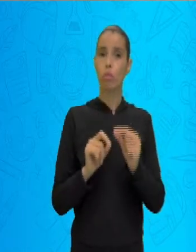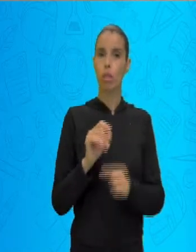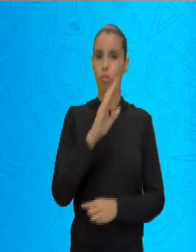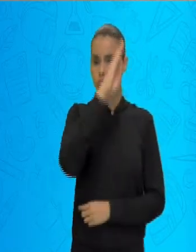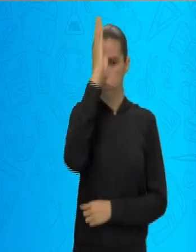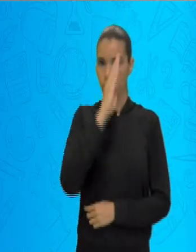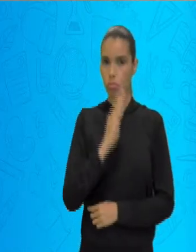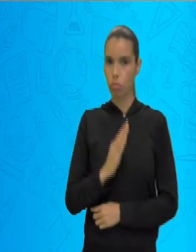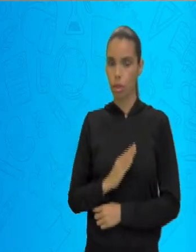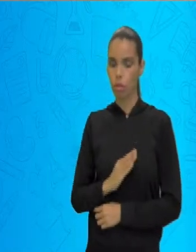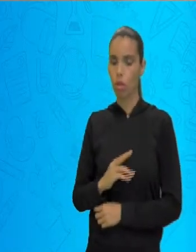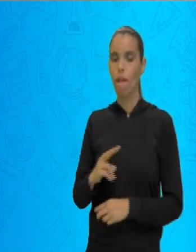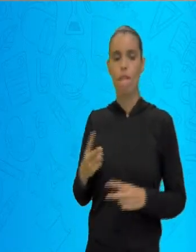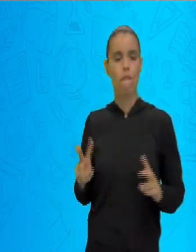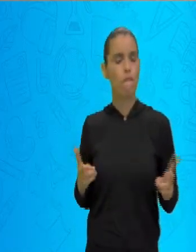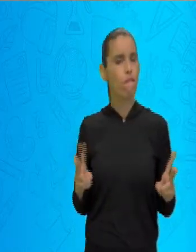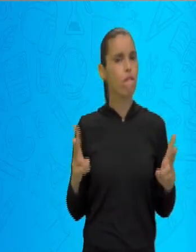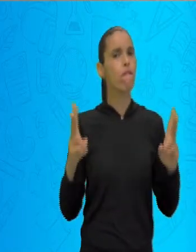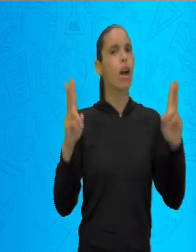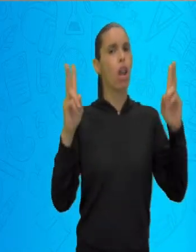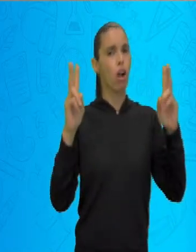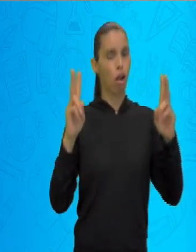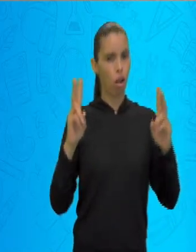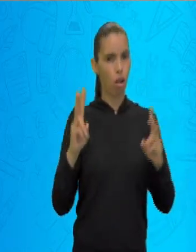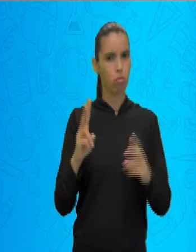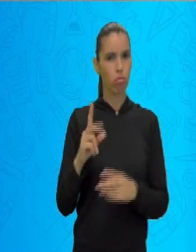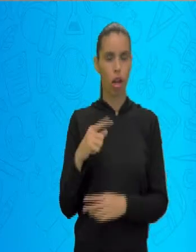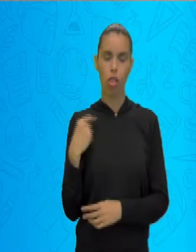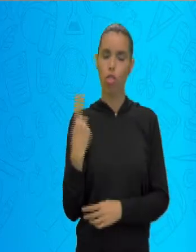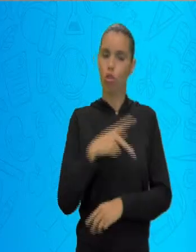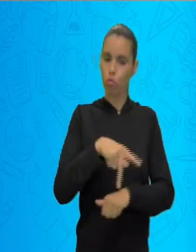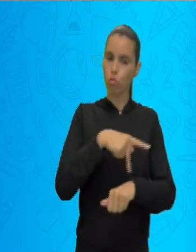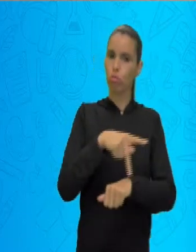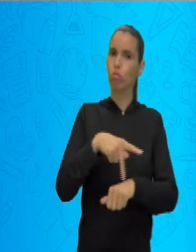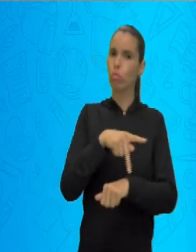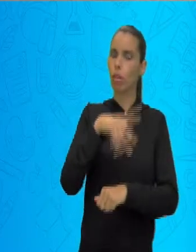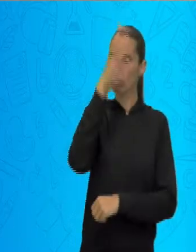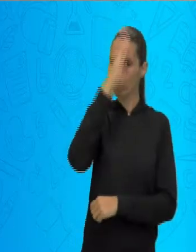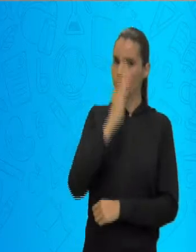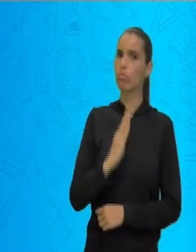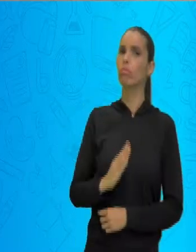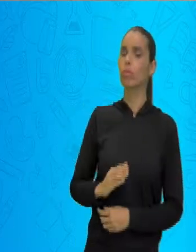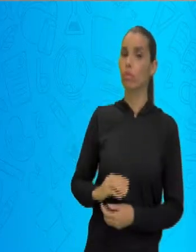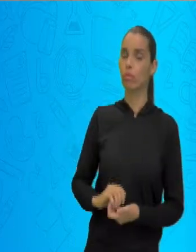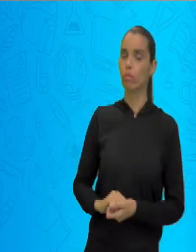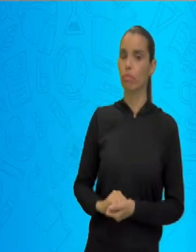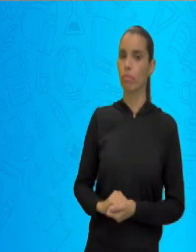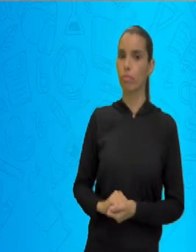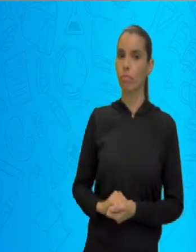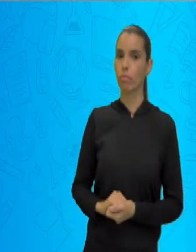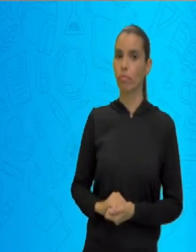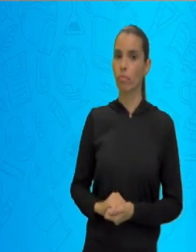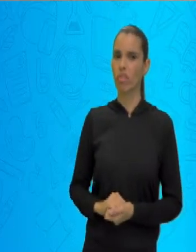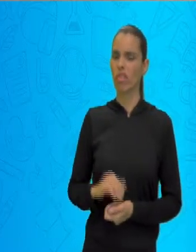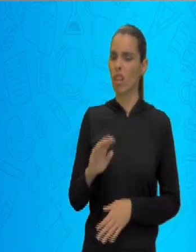Muitas das vezes, nós hasteamos a bandeira do nosso time de futebol.